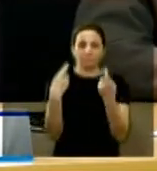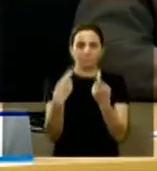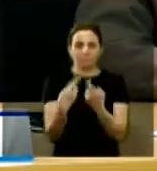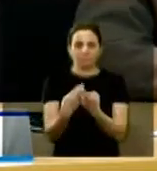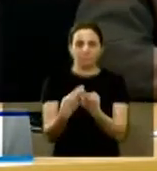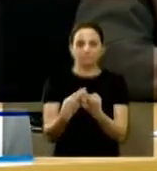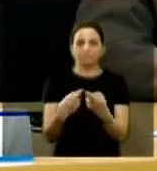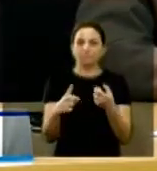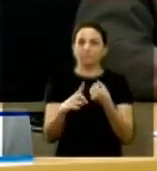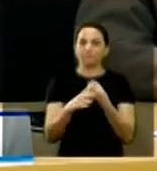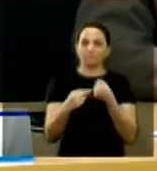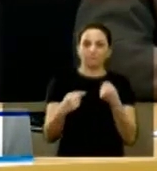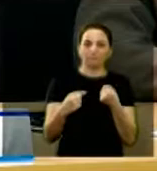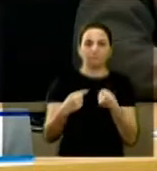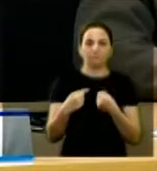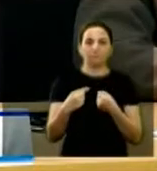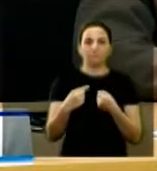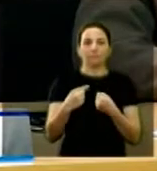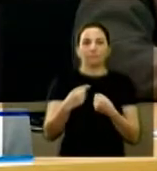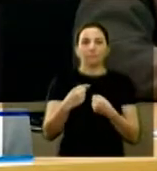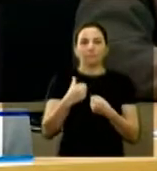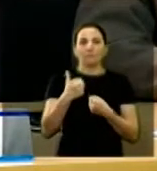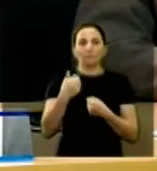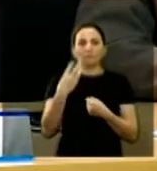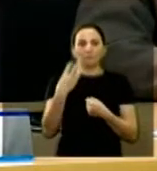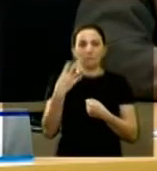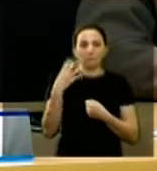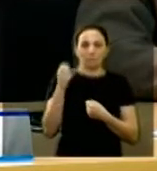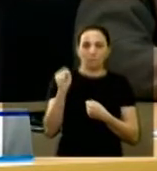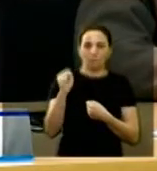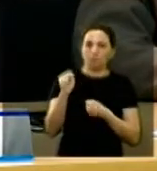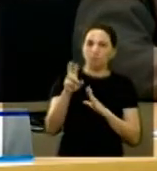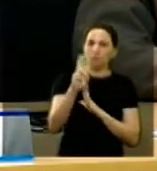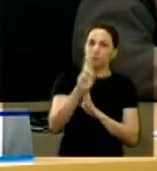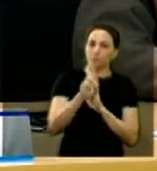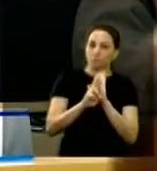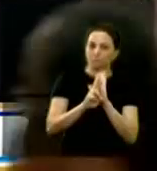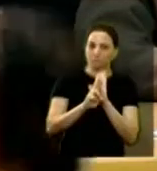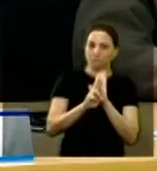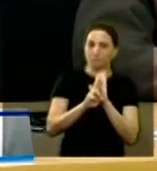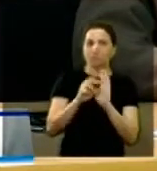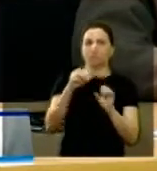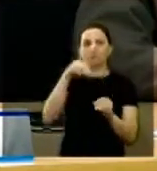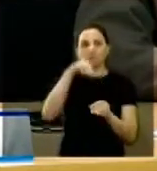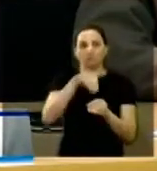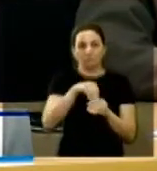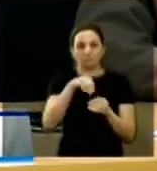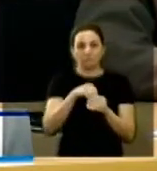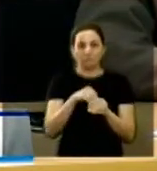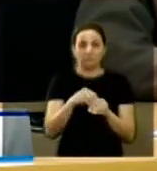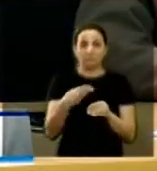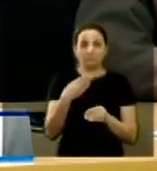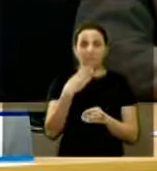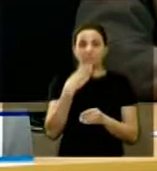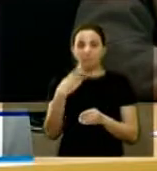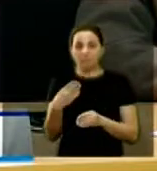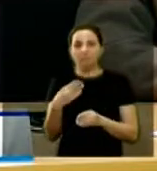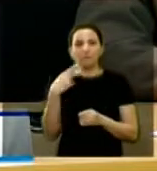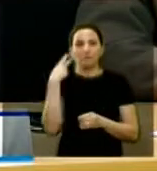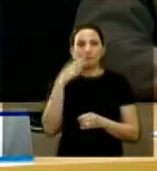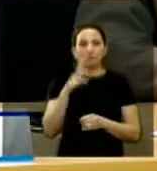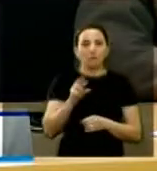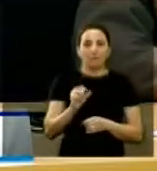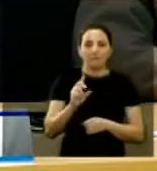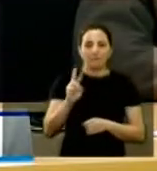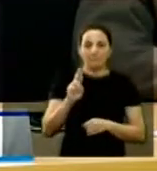sessão. Em atendimento ao artigo 148 do Regimento Interno, solicito ao vereador Roberto Valfrais a proceder à leitura de um